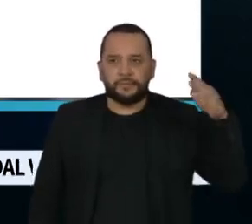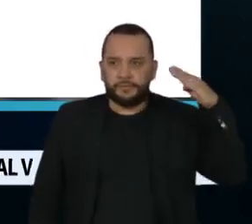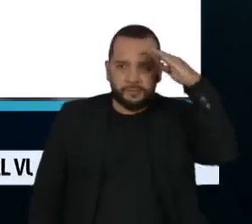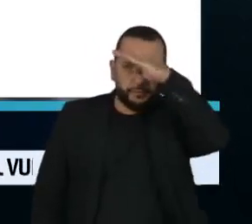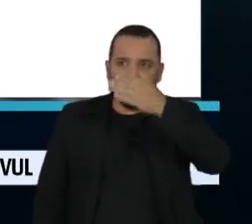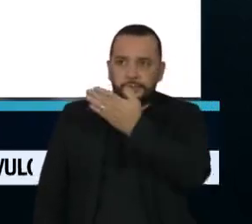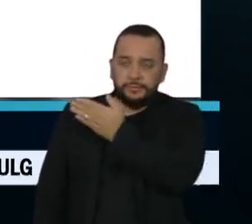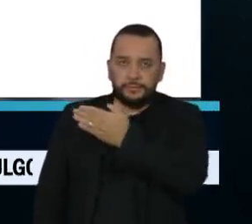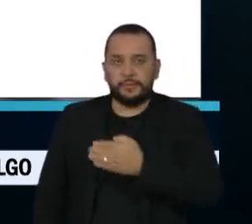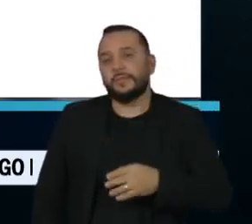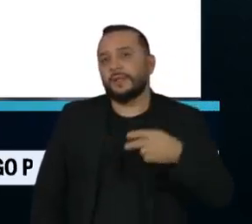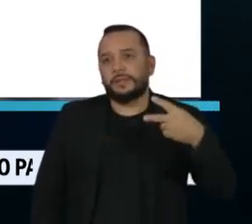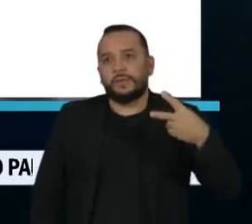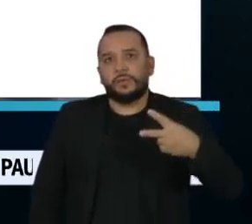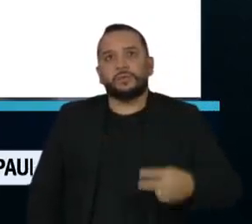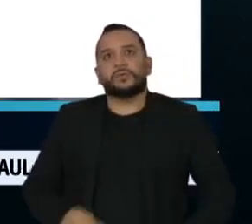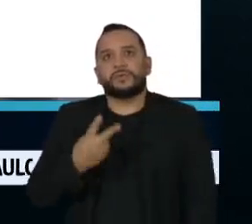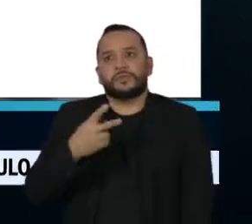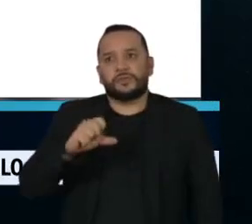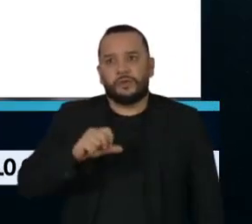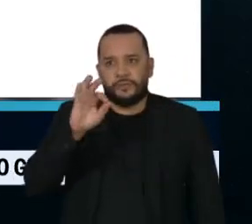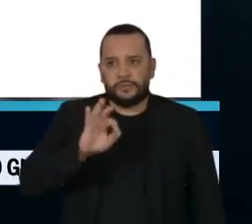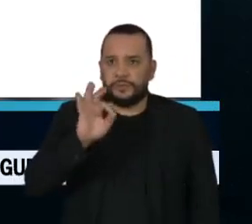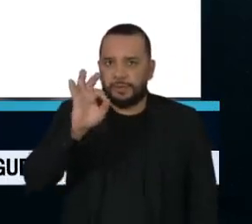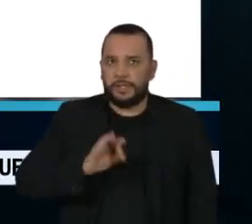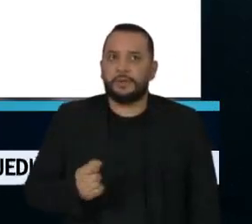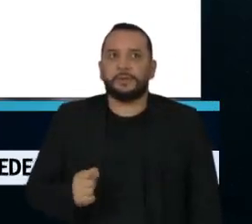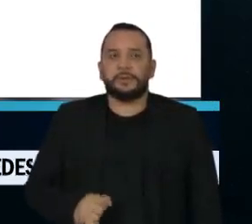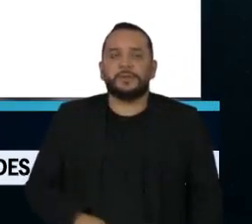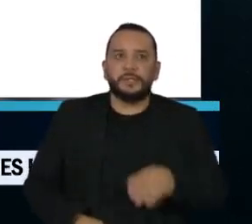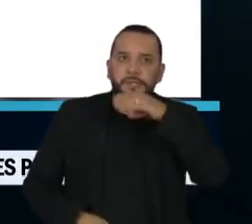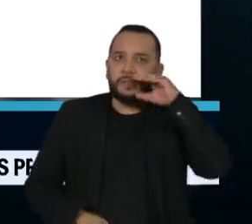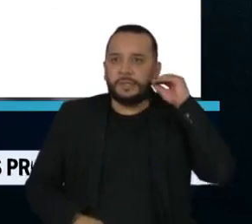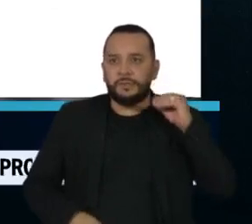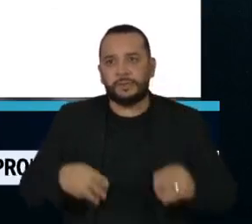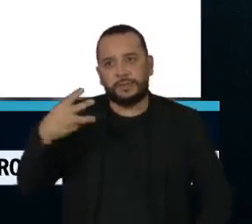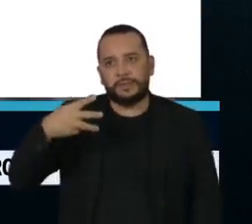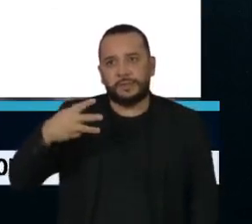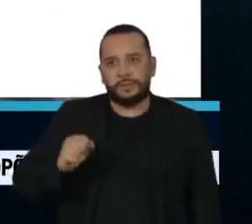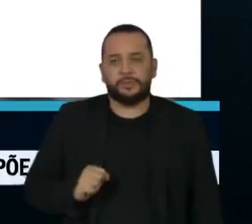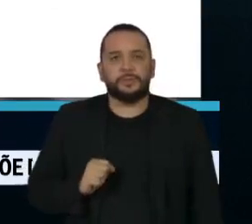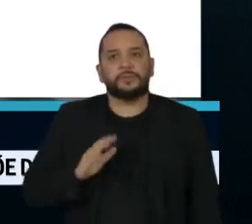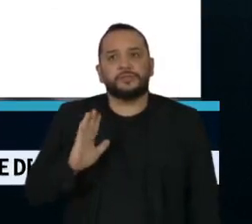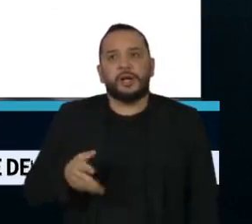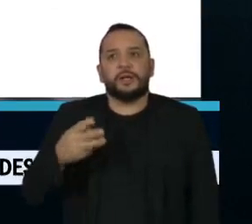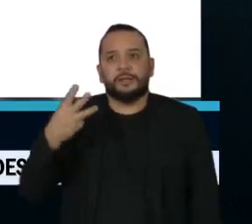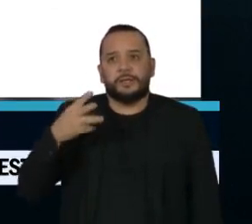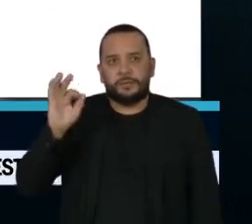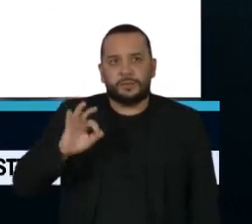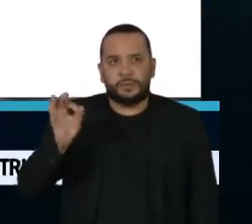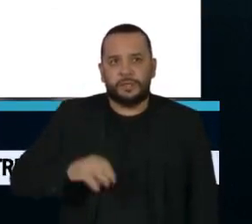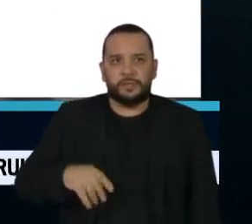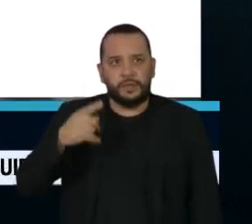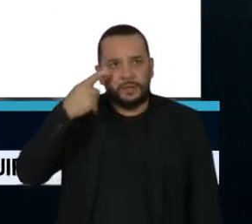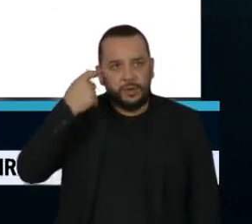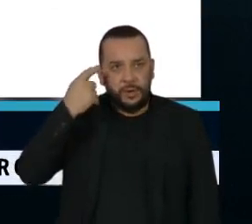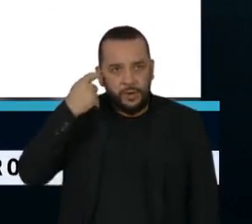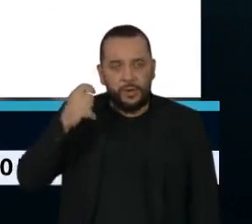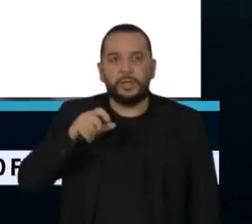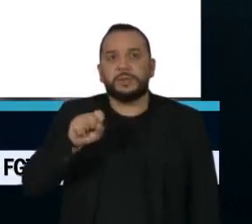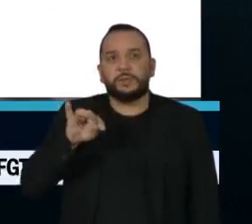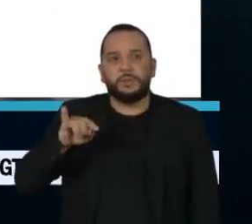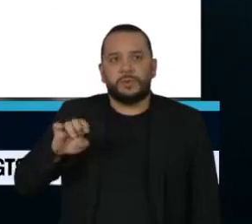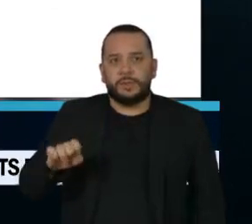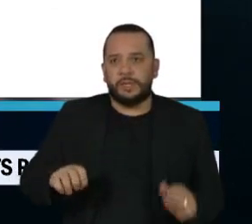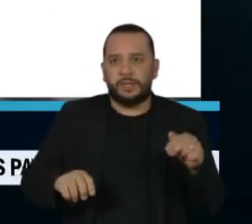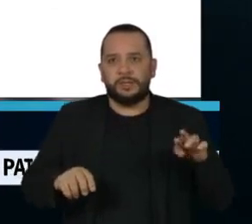Bolsonaro vem a seguir com 29%. Ciro Gomes é o terceiro com 3%. João Dória, Simone Tebet e